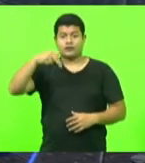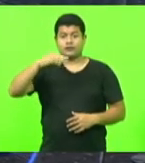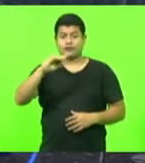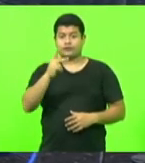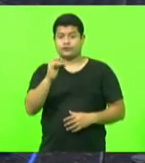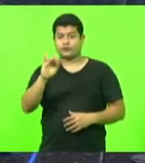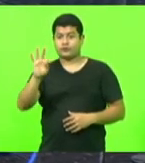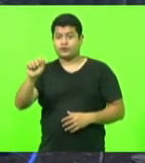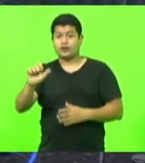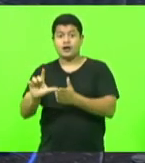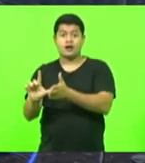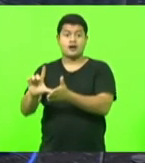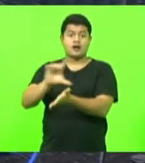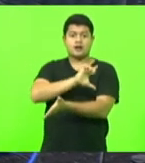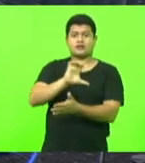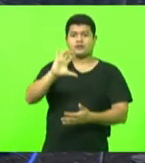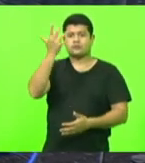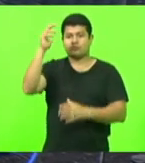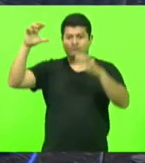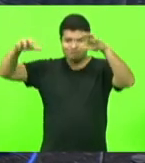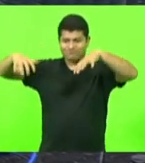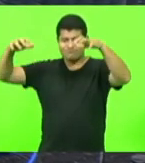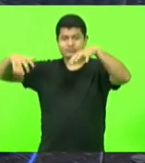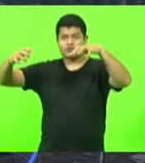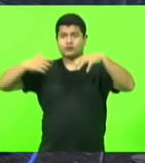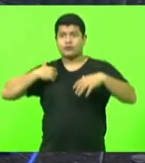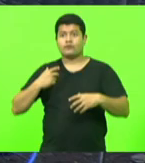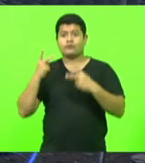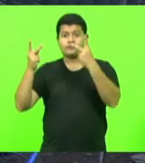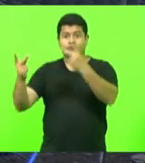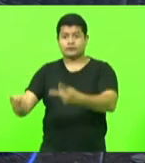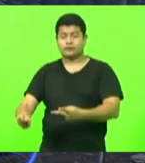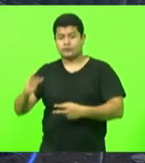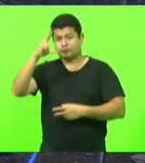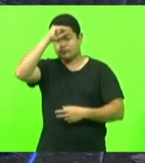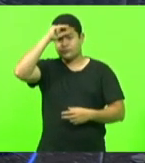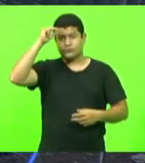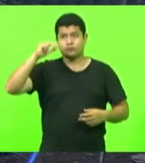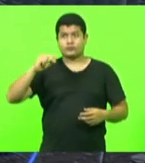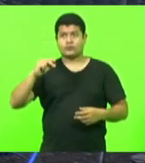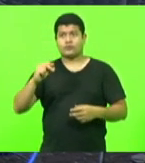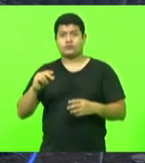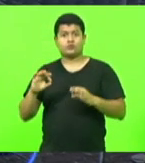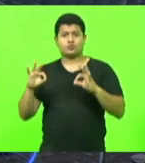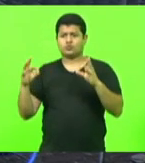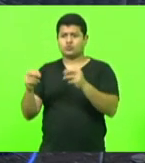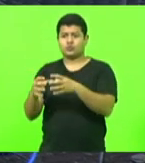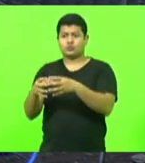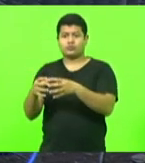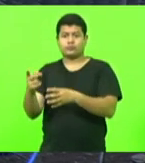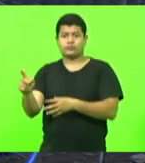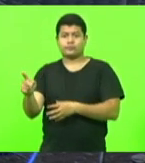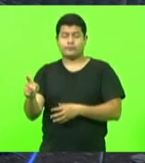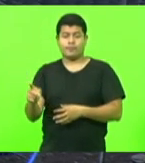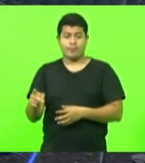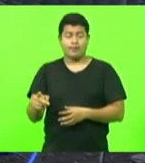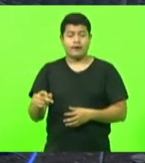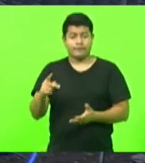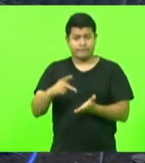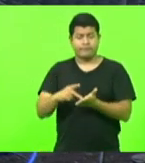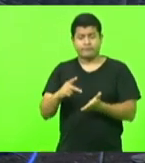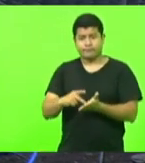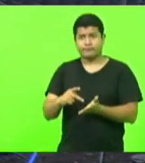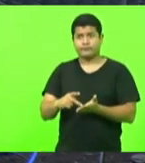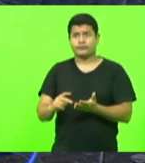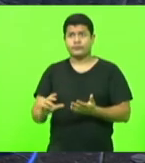fato na cidade, estive visitando o prefeito, enfim, toda a equipe da prefeitura municipal, e de fato esta situação que